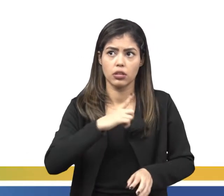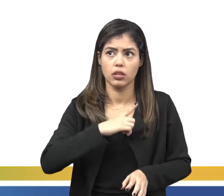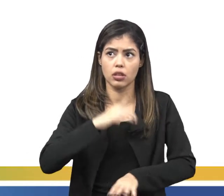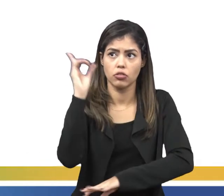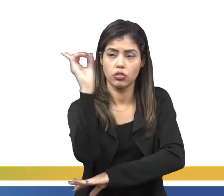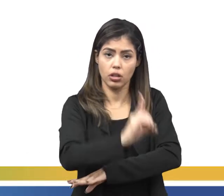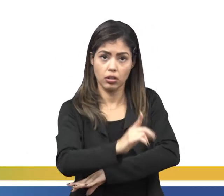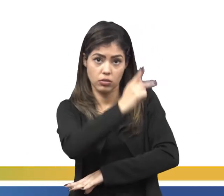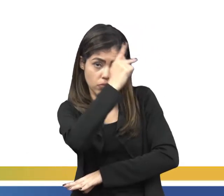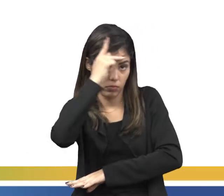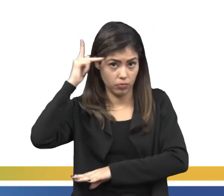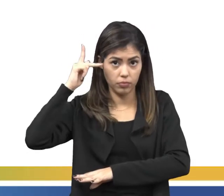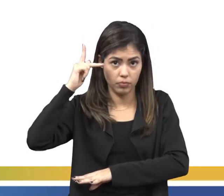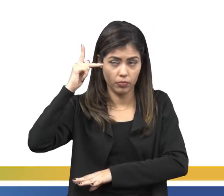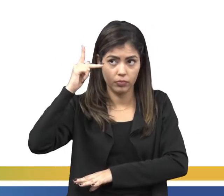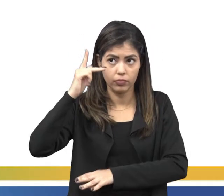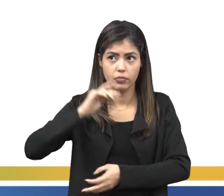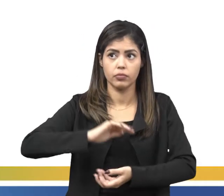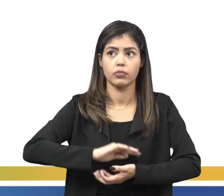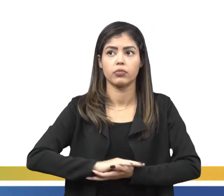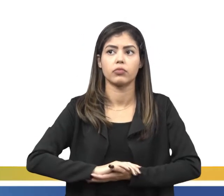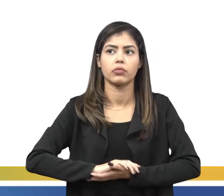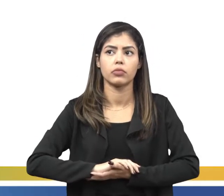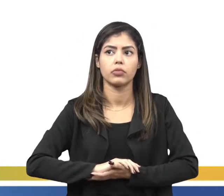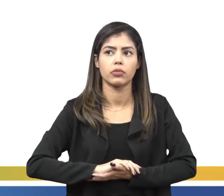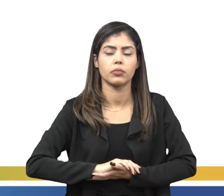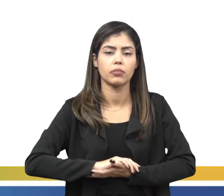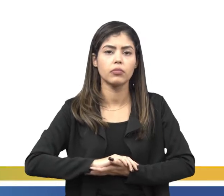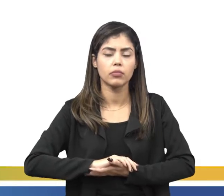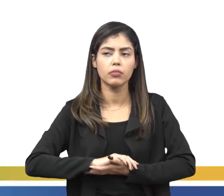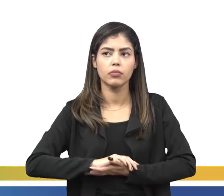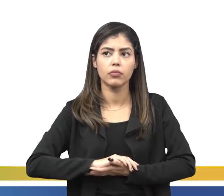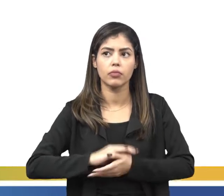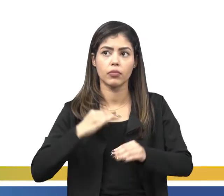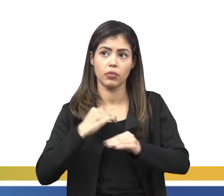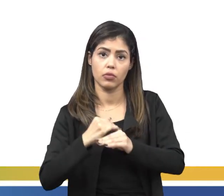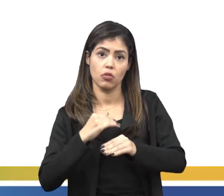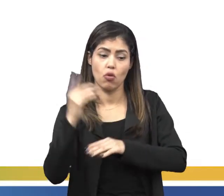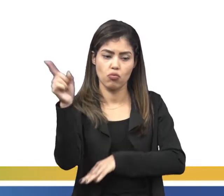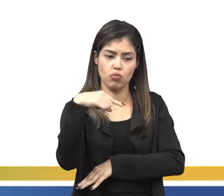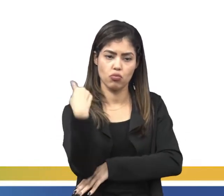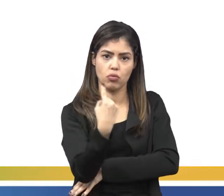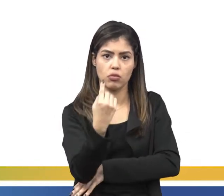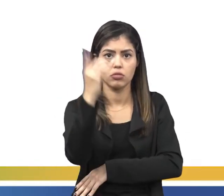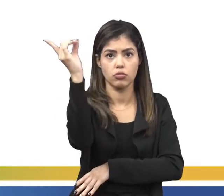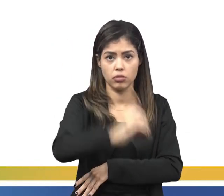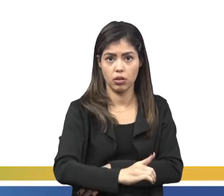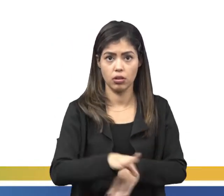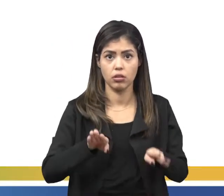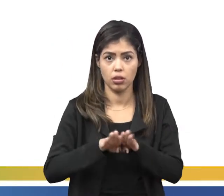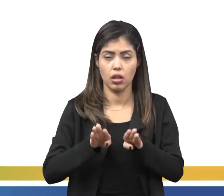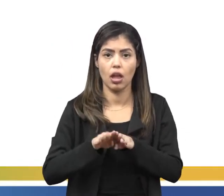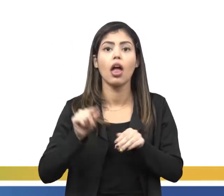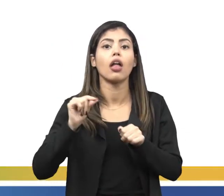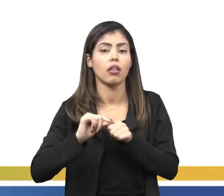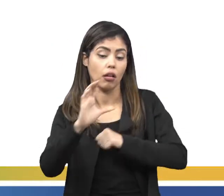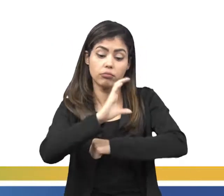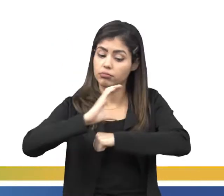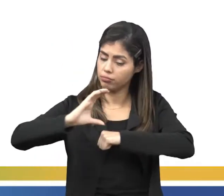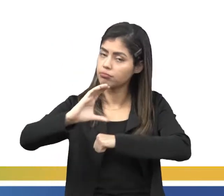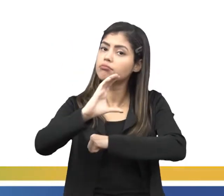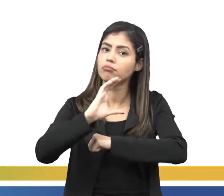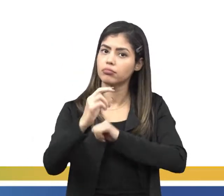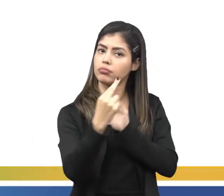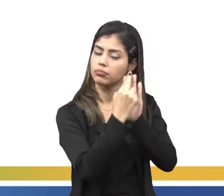aos indivíduos e à população todos esses direitos. Os direitos que nós chamamos hoje, que inclusive está na nossa Constituição